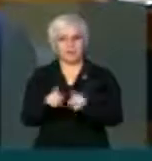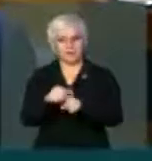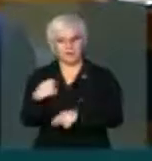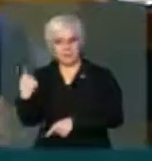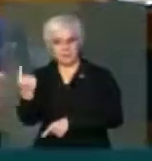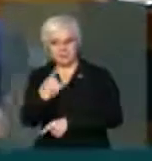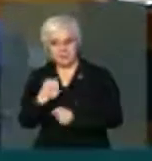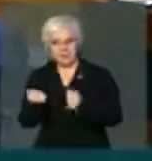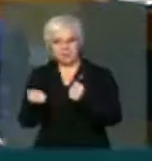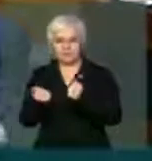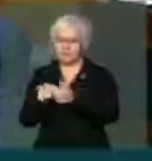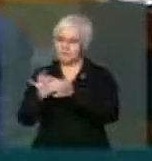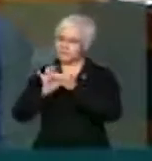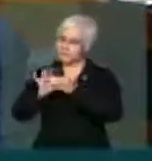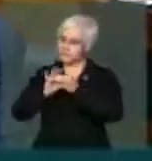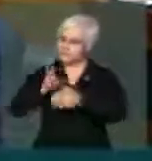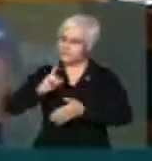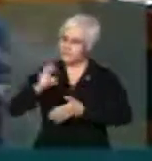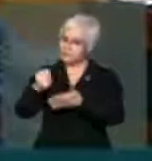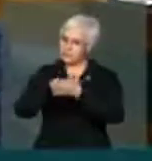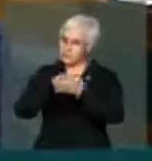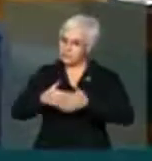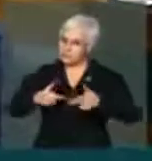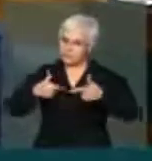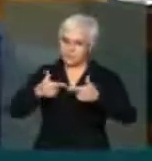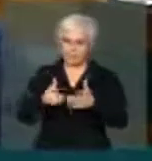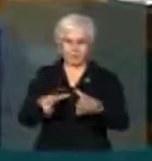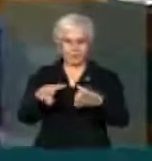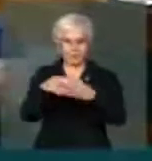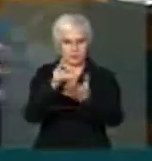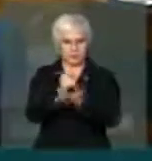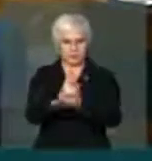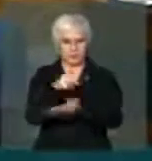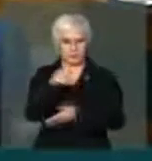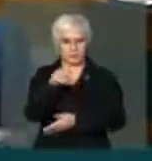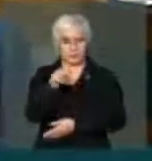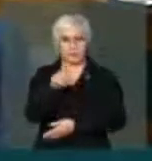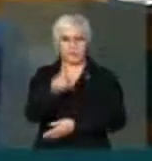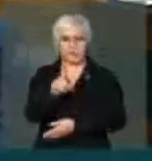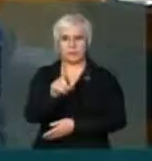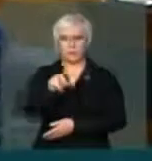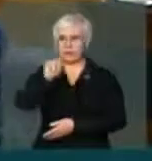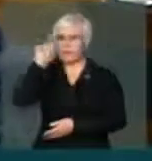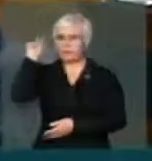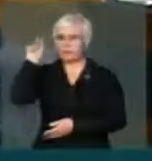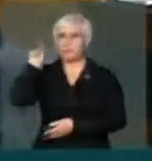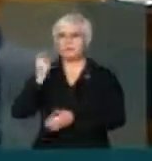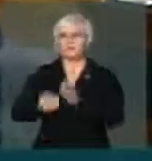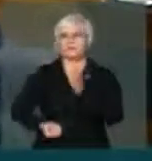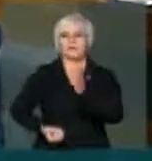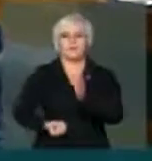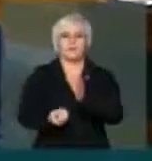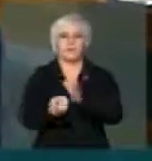sempre estivemos militando no mesmo partido. Desde a formação